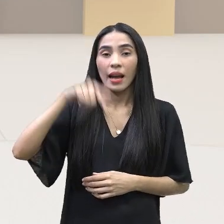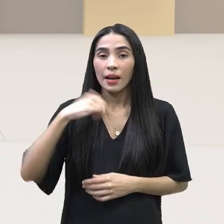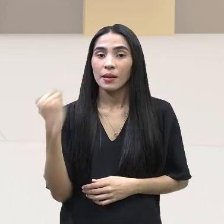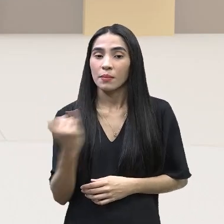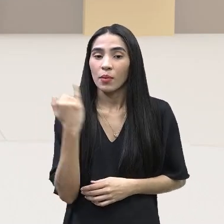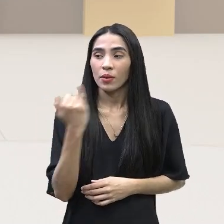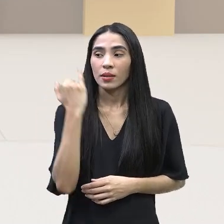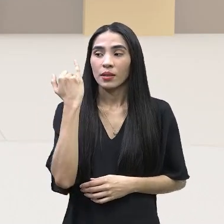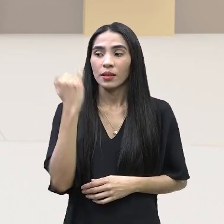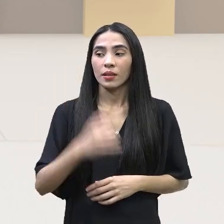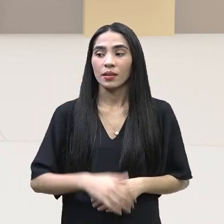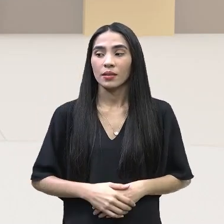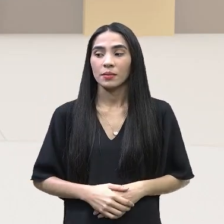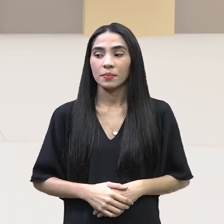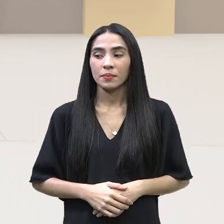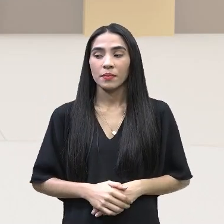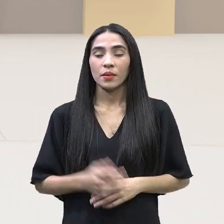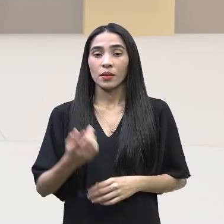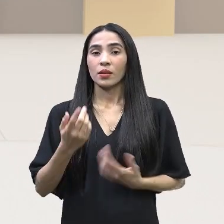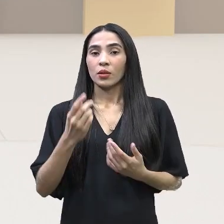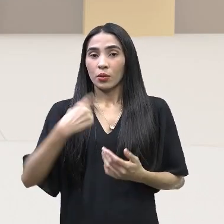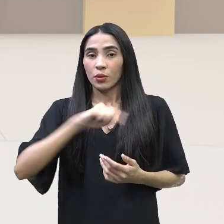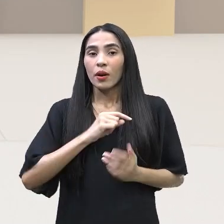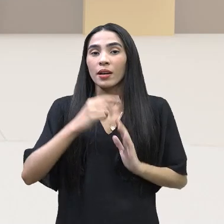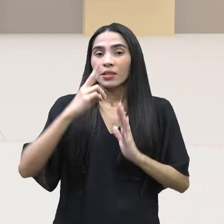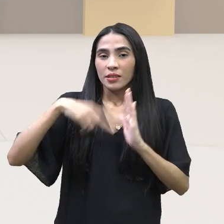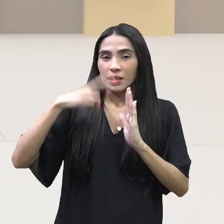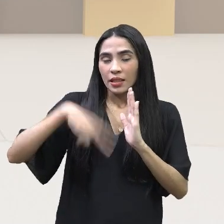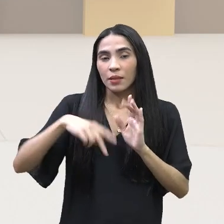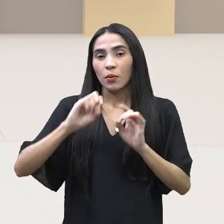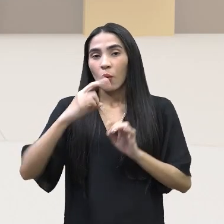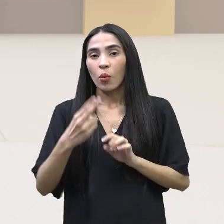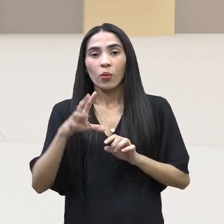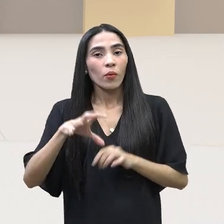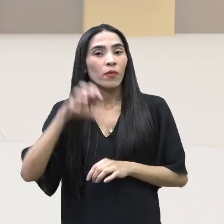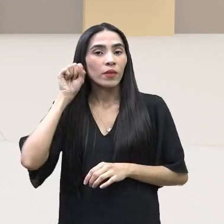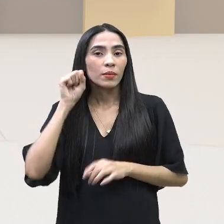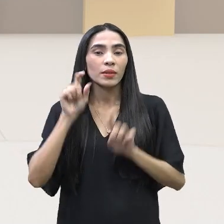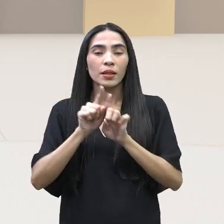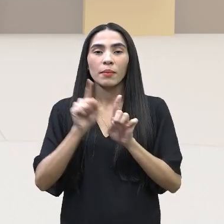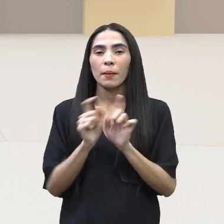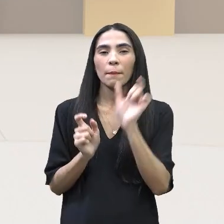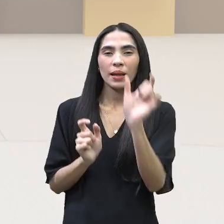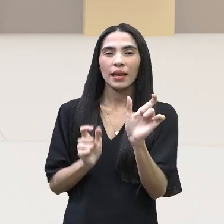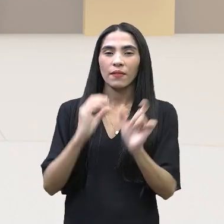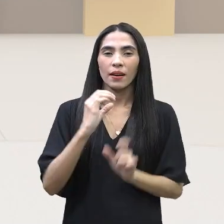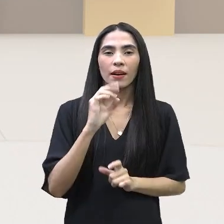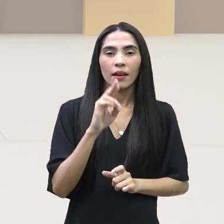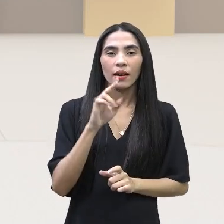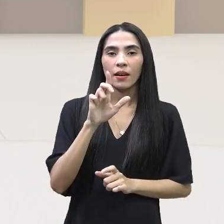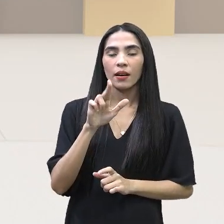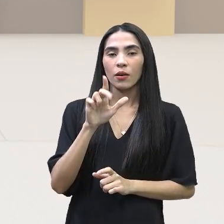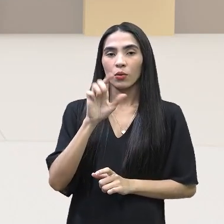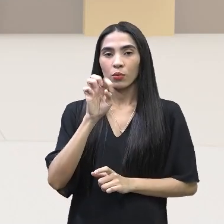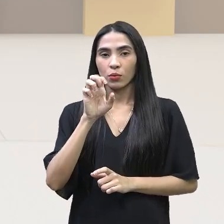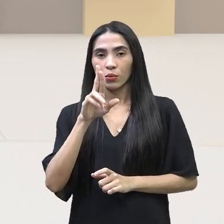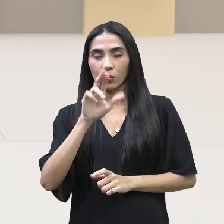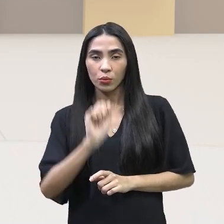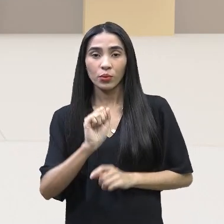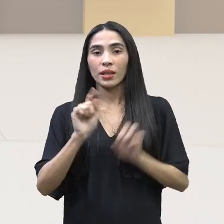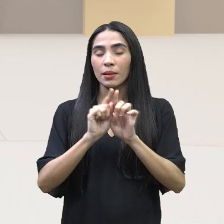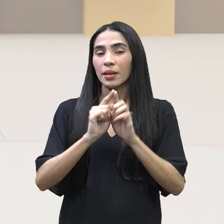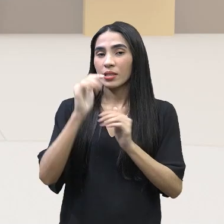Todos nós já lemos ou ouvimos falar nos termos cultura, nos termos desigualdades